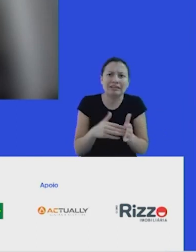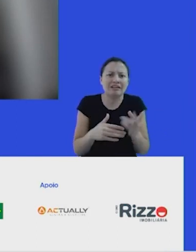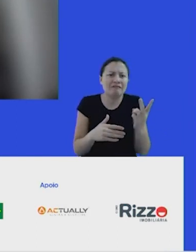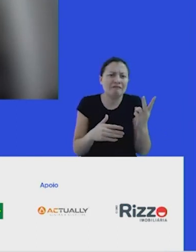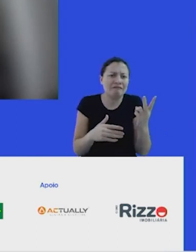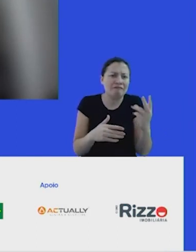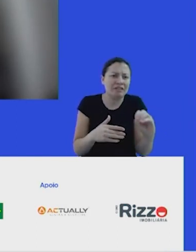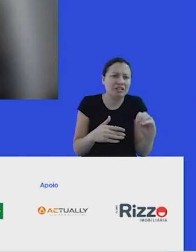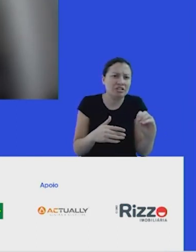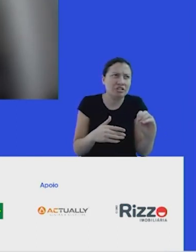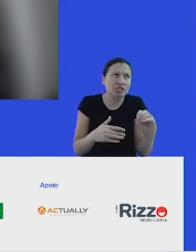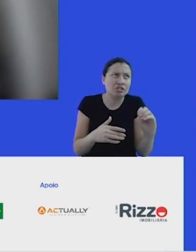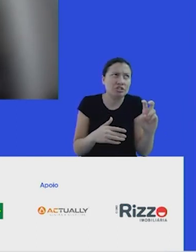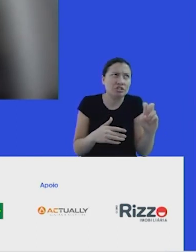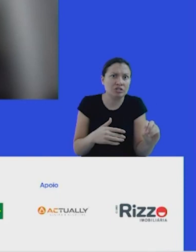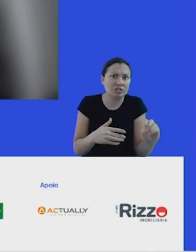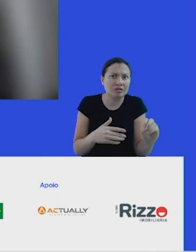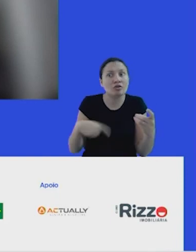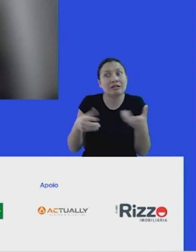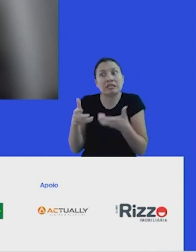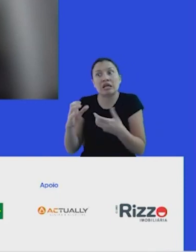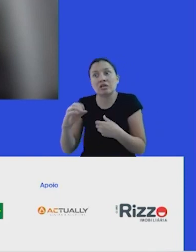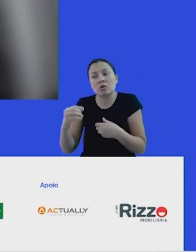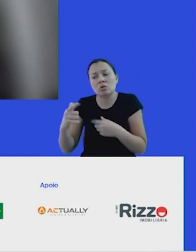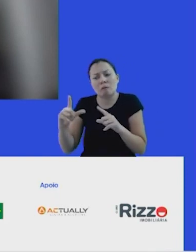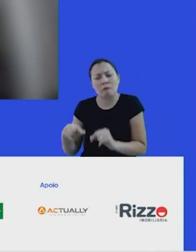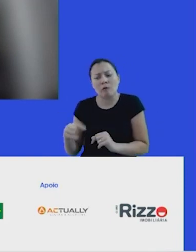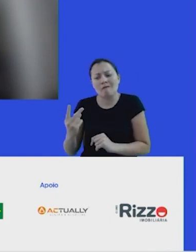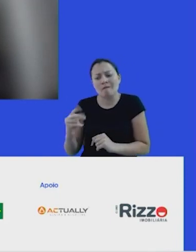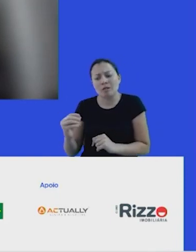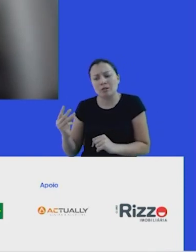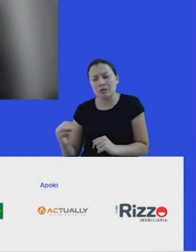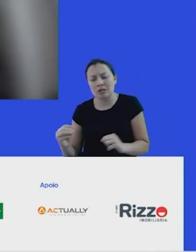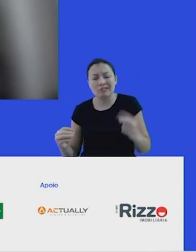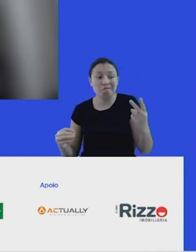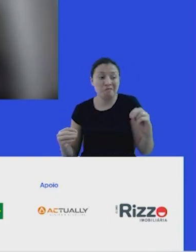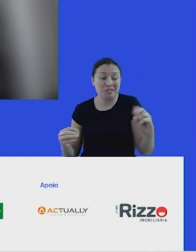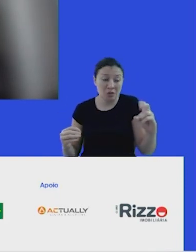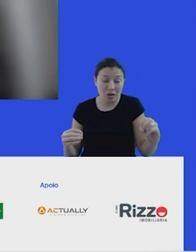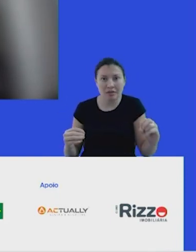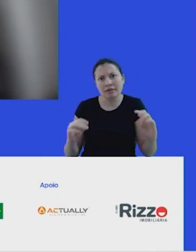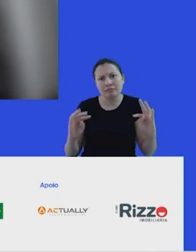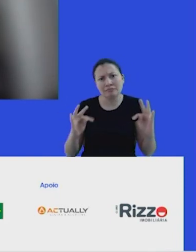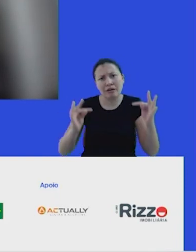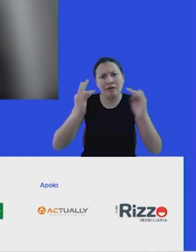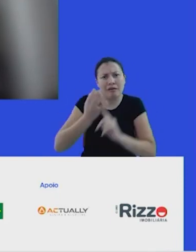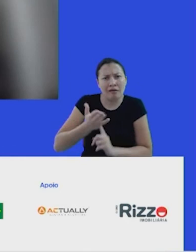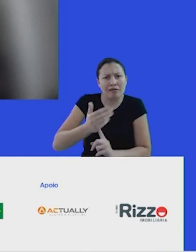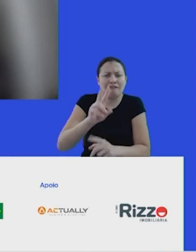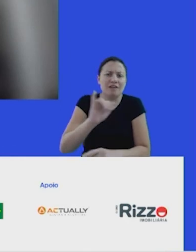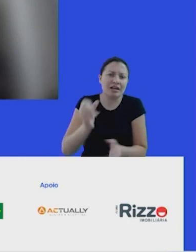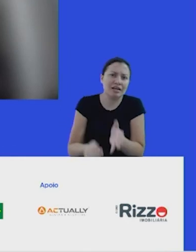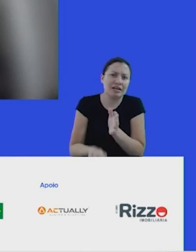tem muita clareza na nossa decarbonização até 20, 30, mas de 20, 30, 20, 50, são tecnologias que vão surgir, que vão ser criadas, que